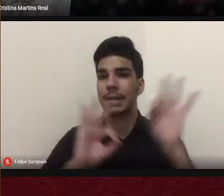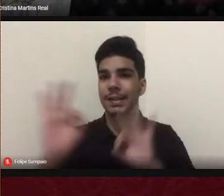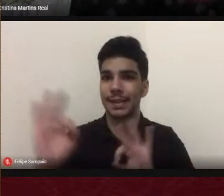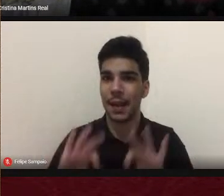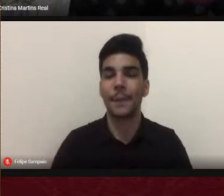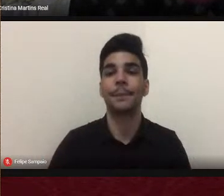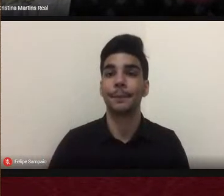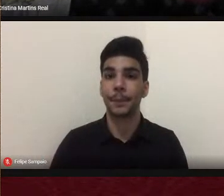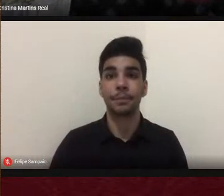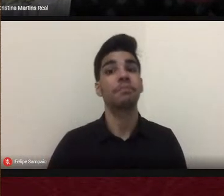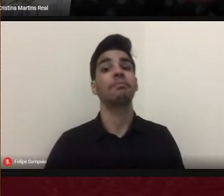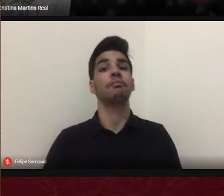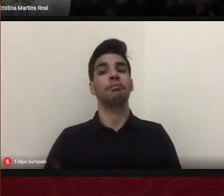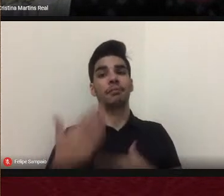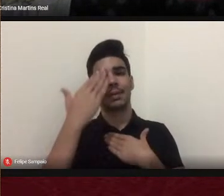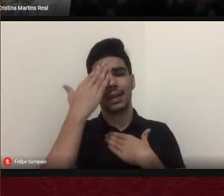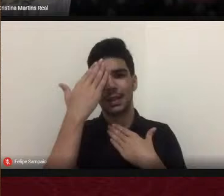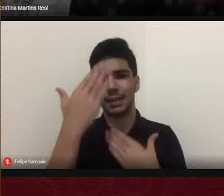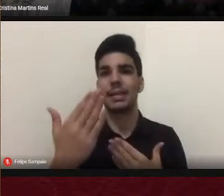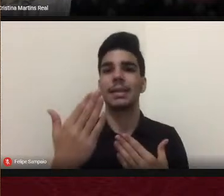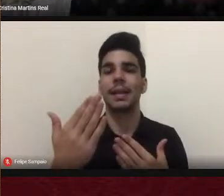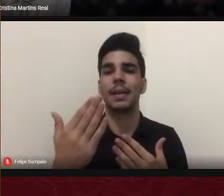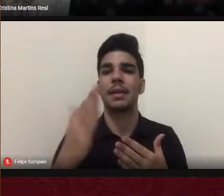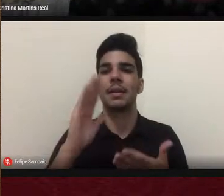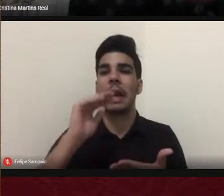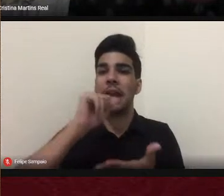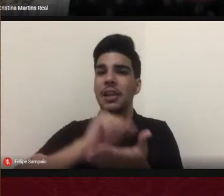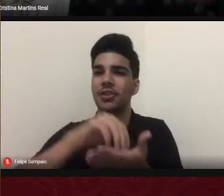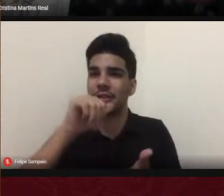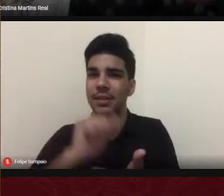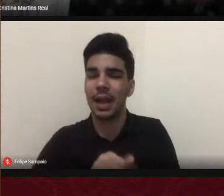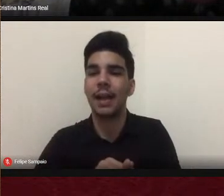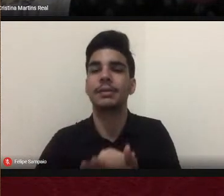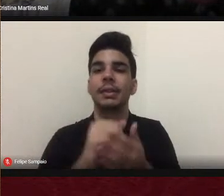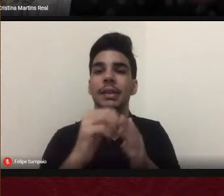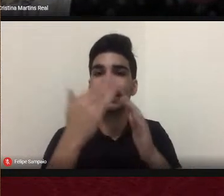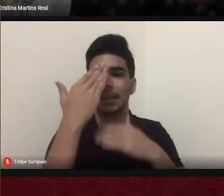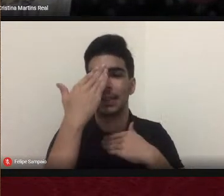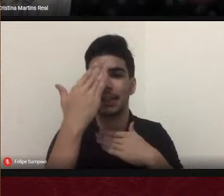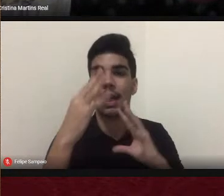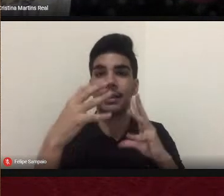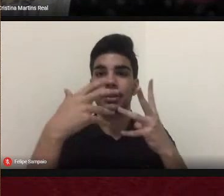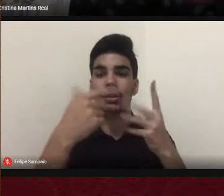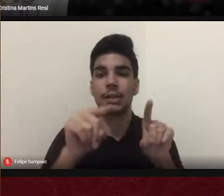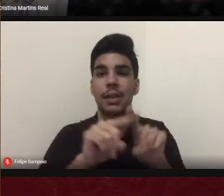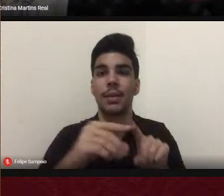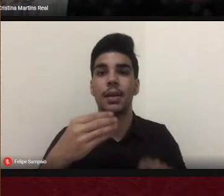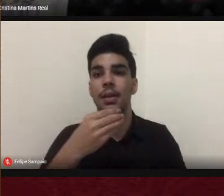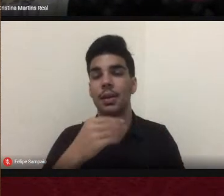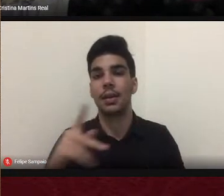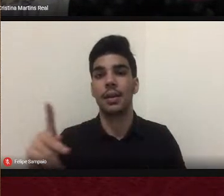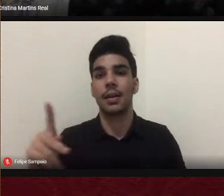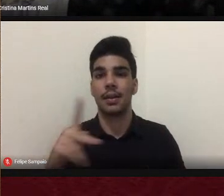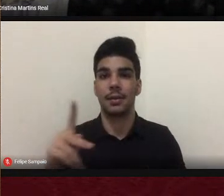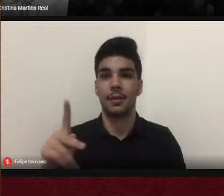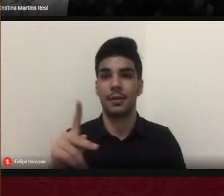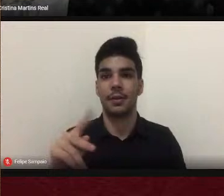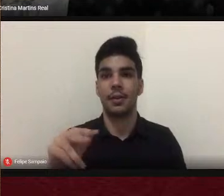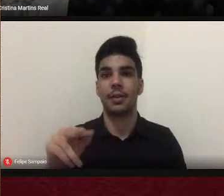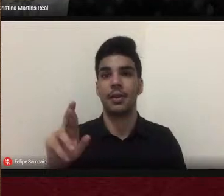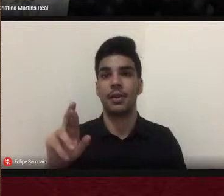os nossos muito agradecimentos e parabenizar, em nome do Giovanni, toda a equipe da editora.